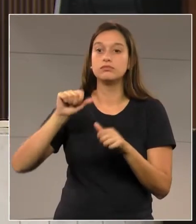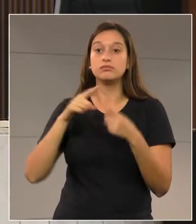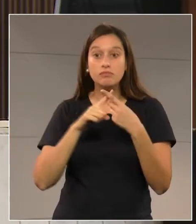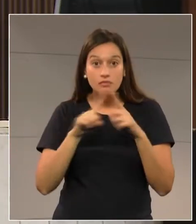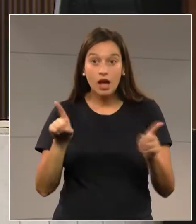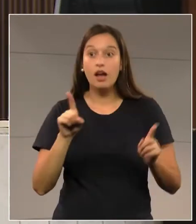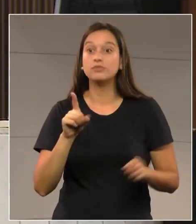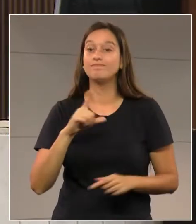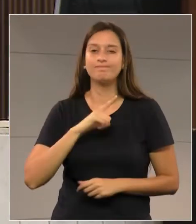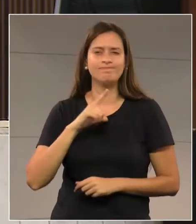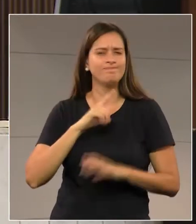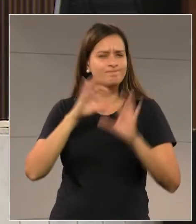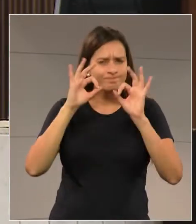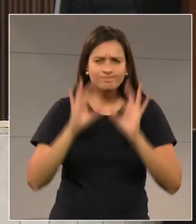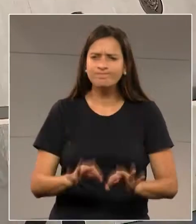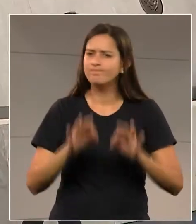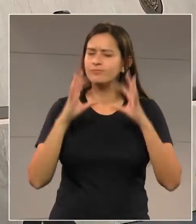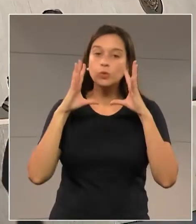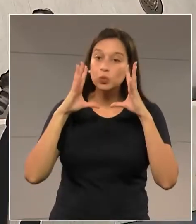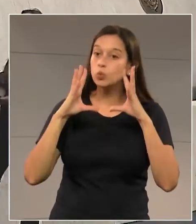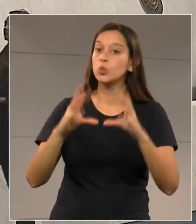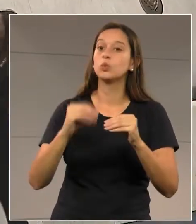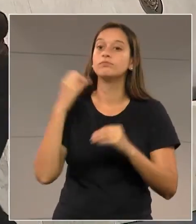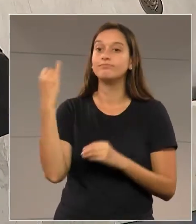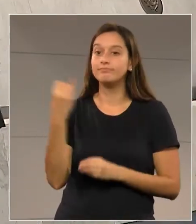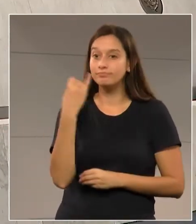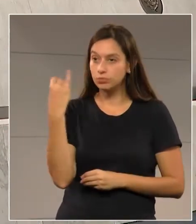pena, porque nós estamos falando...